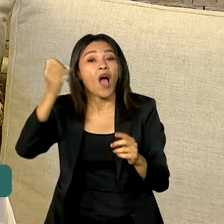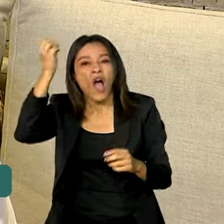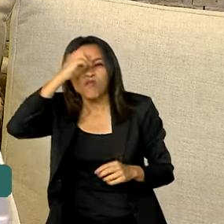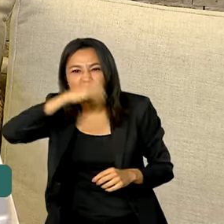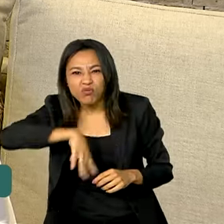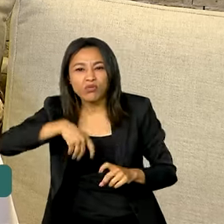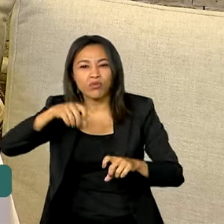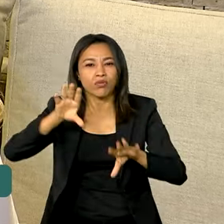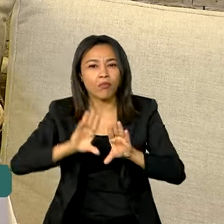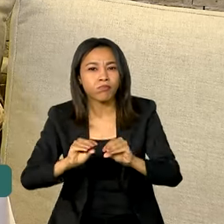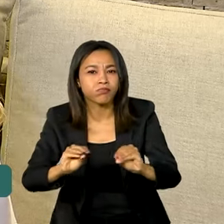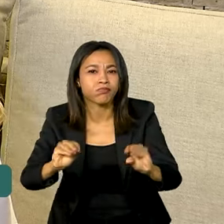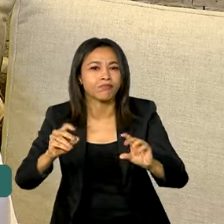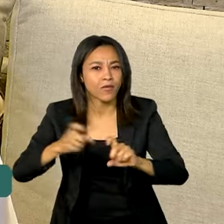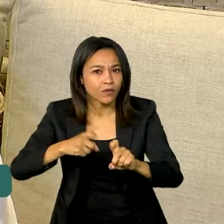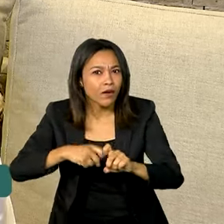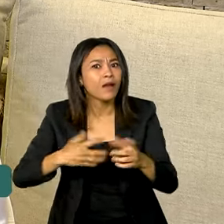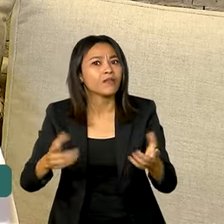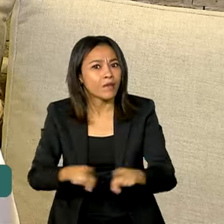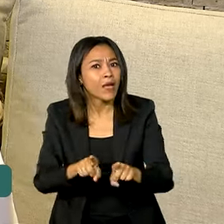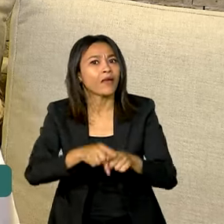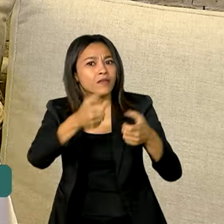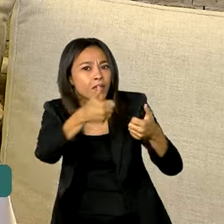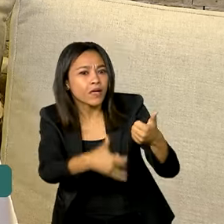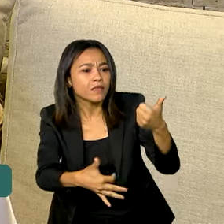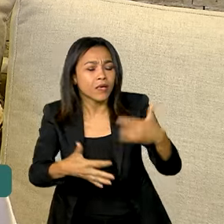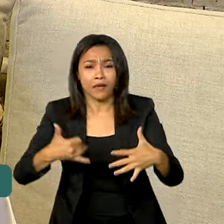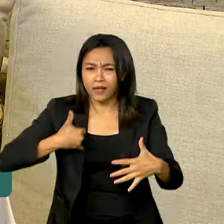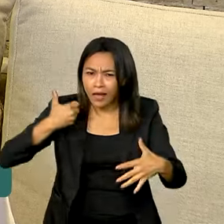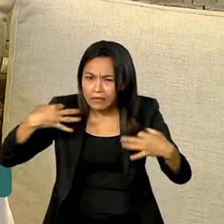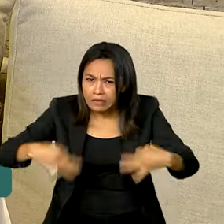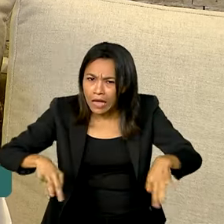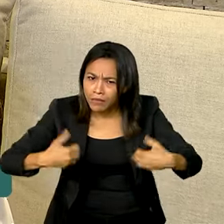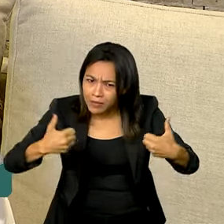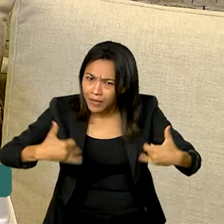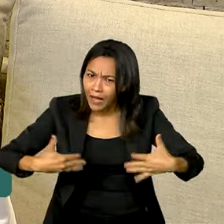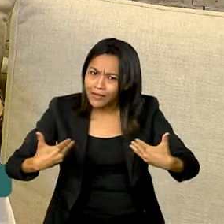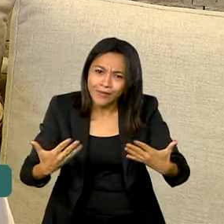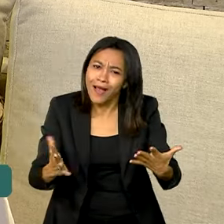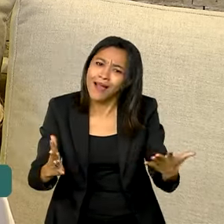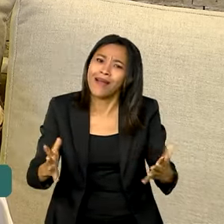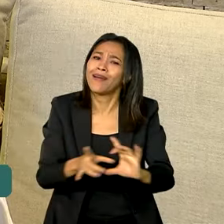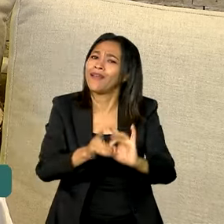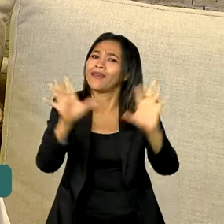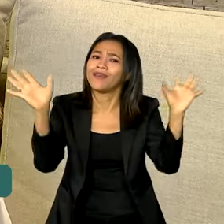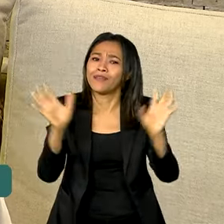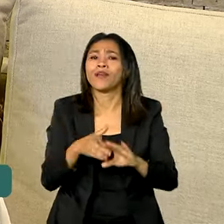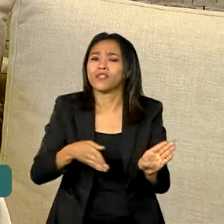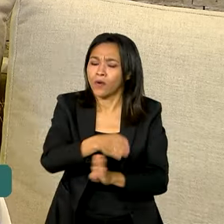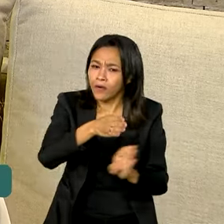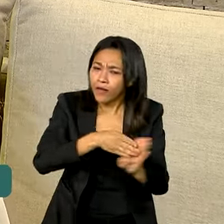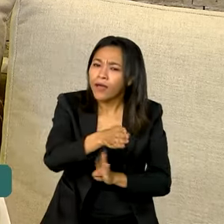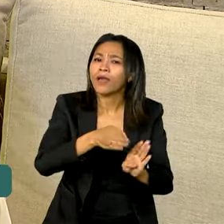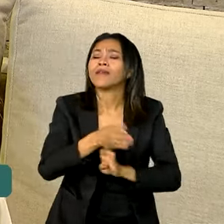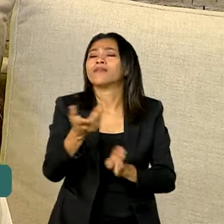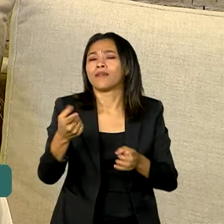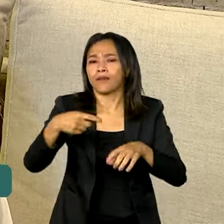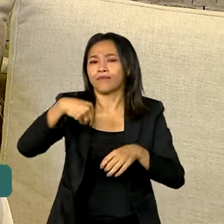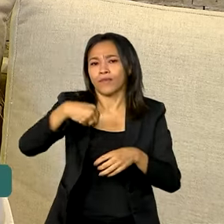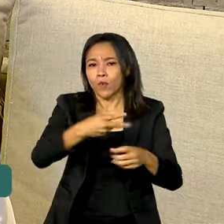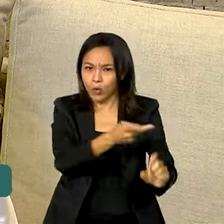né, tanto criança quanto adolescente. Então, não tem uma idade certa para isso. A gente orienta muita coisa na consulta, orienta sobre